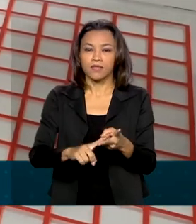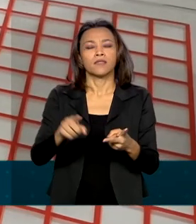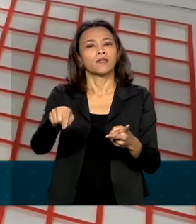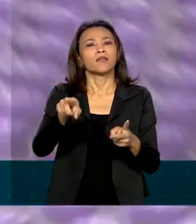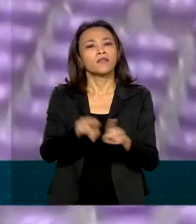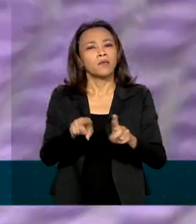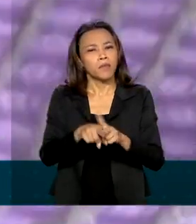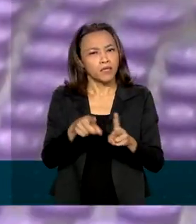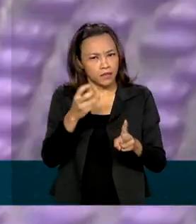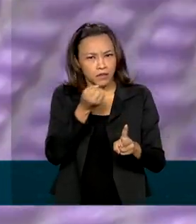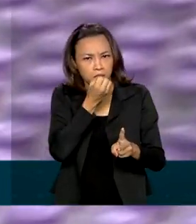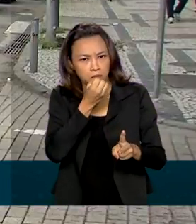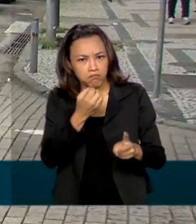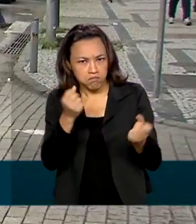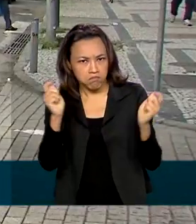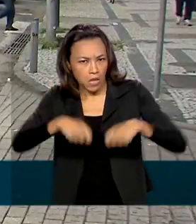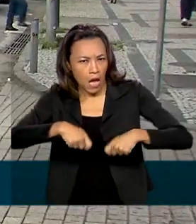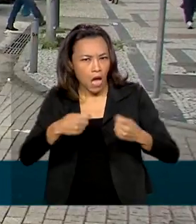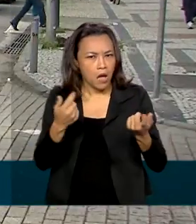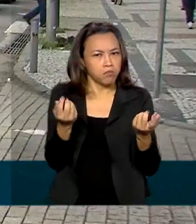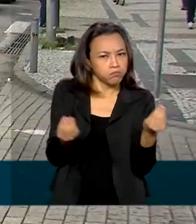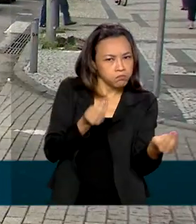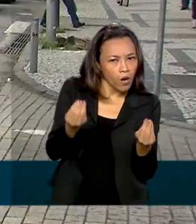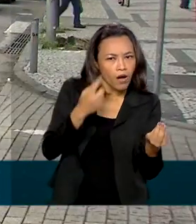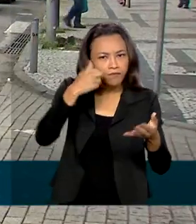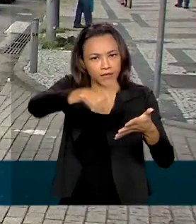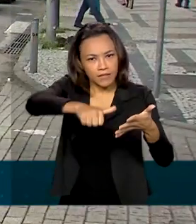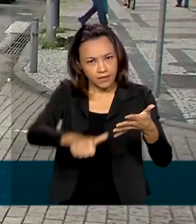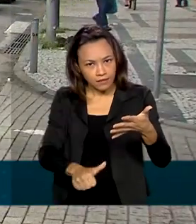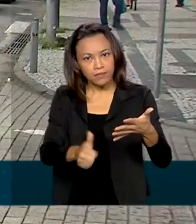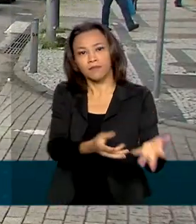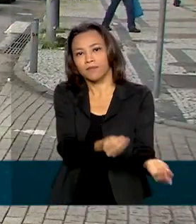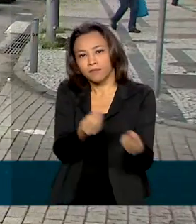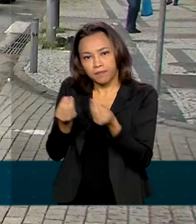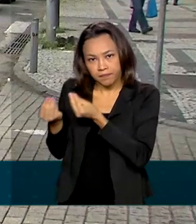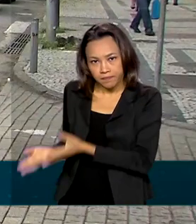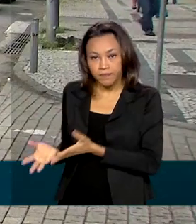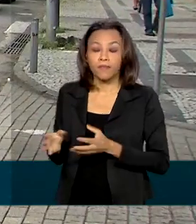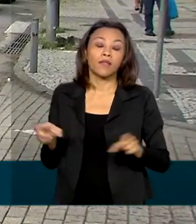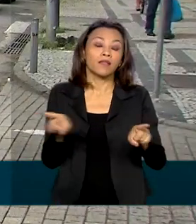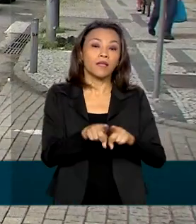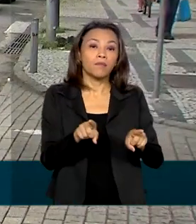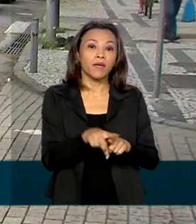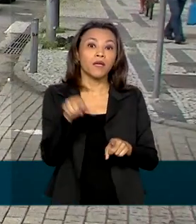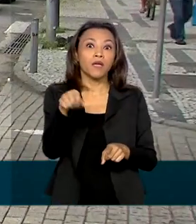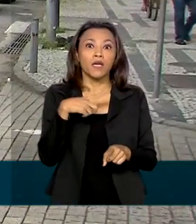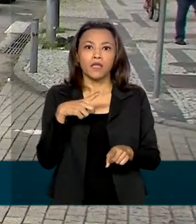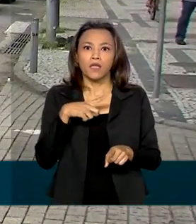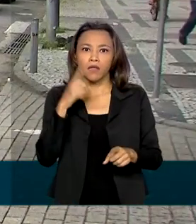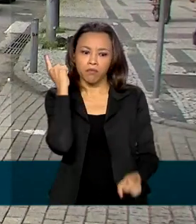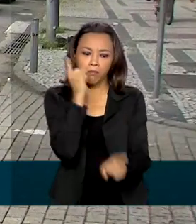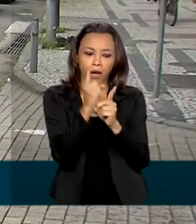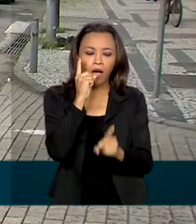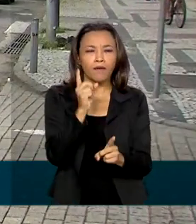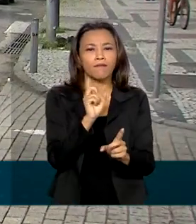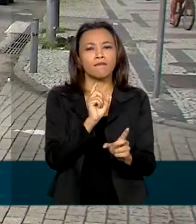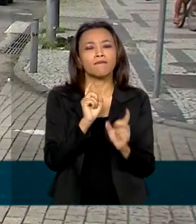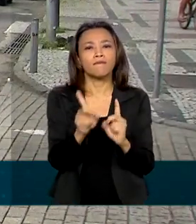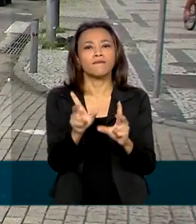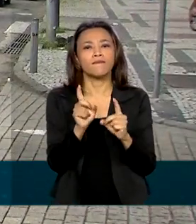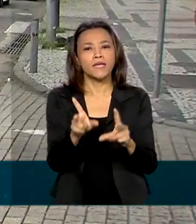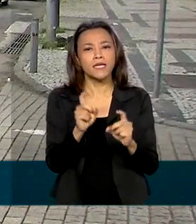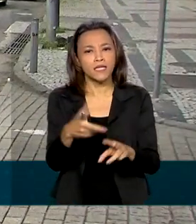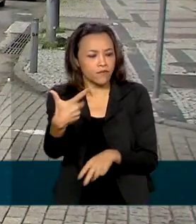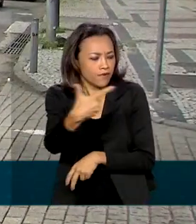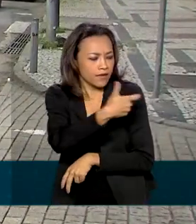potência da vacina. Renata, e a Anvisa fez um alerta para a venda de vacinas falsas na internet? Segundo